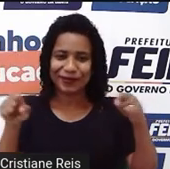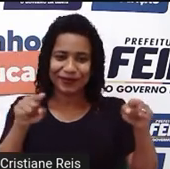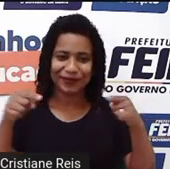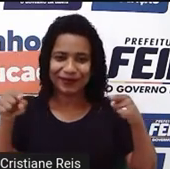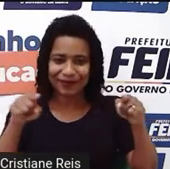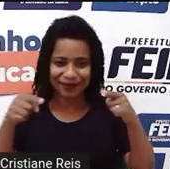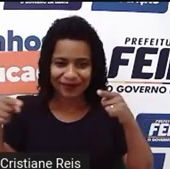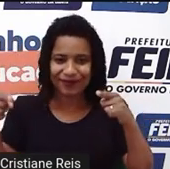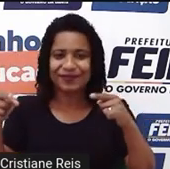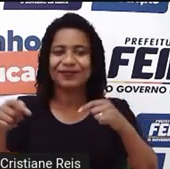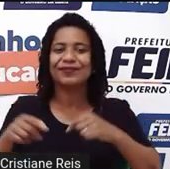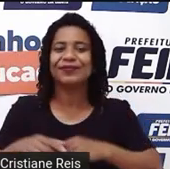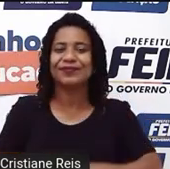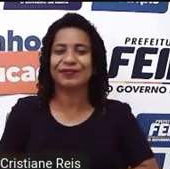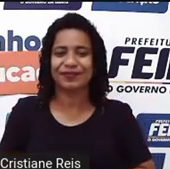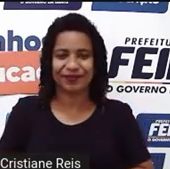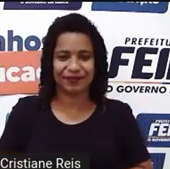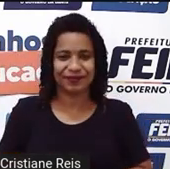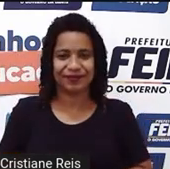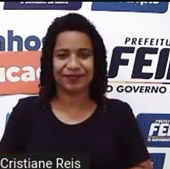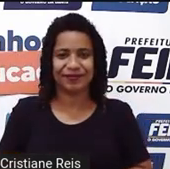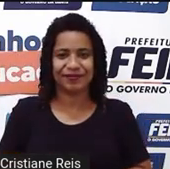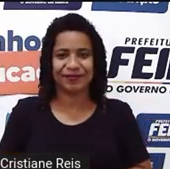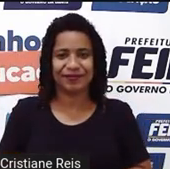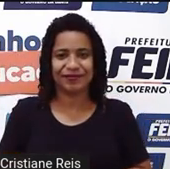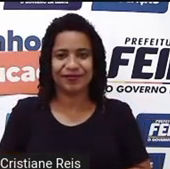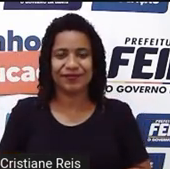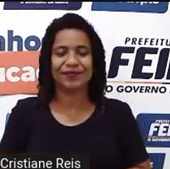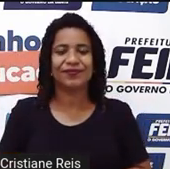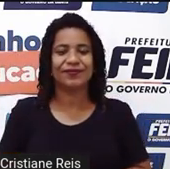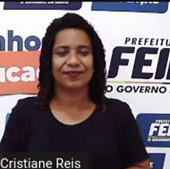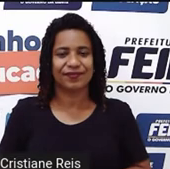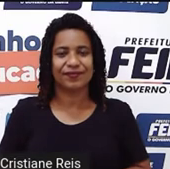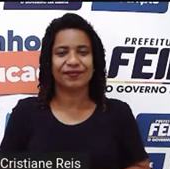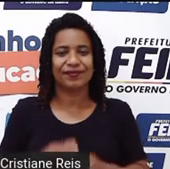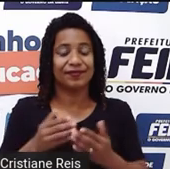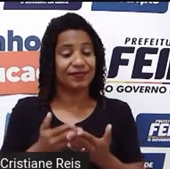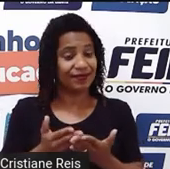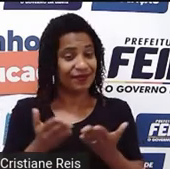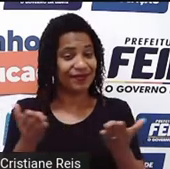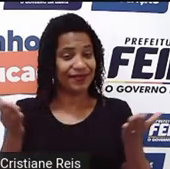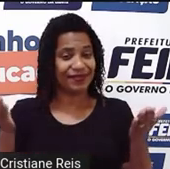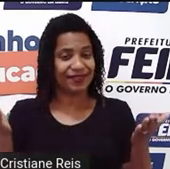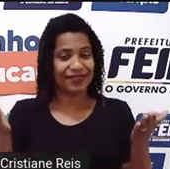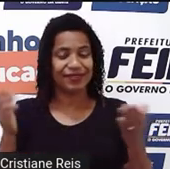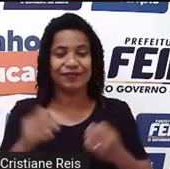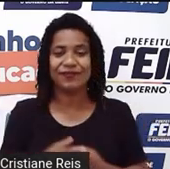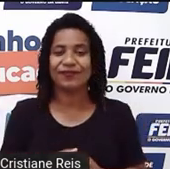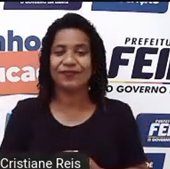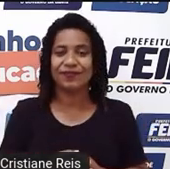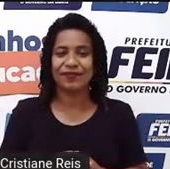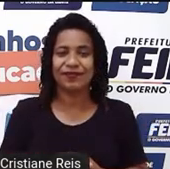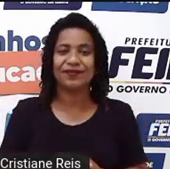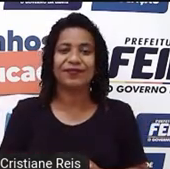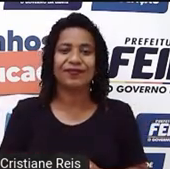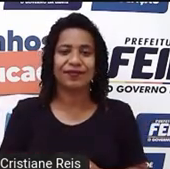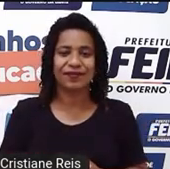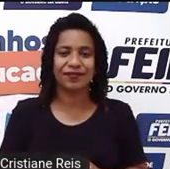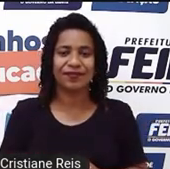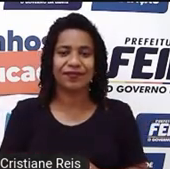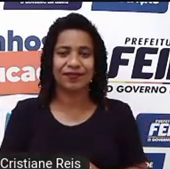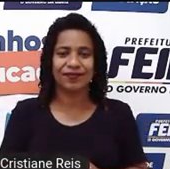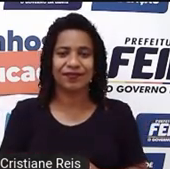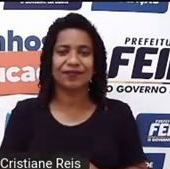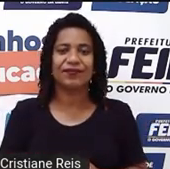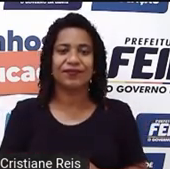go. Queen Neftary was queen of a white country. Neftary é uma